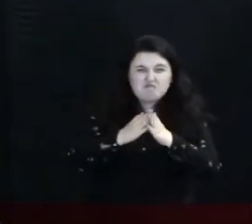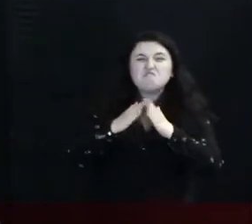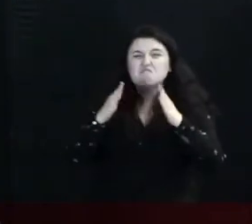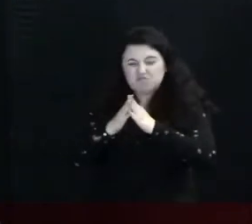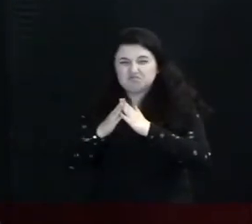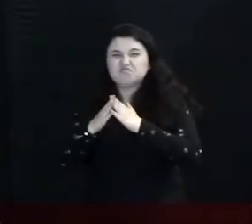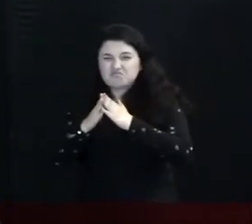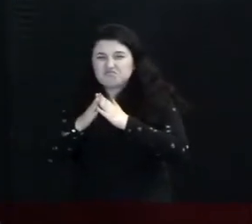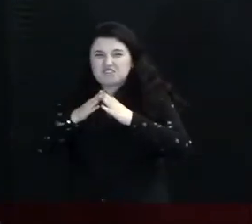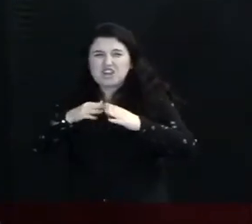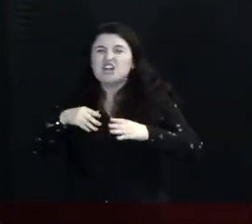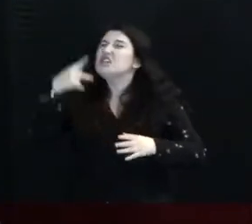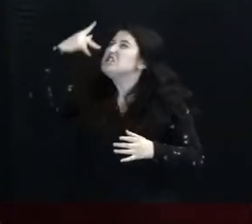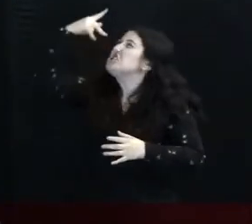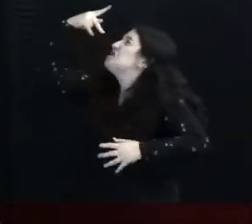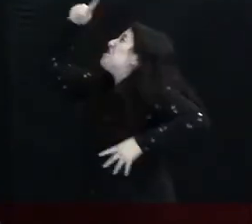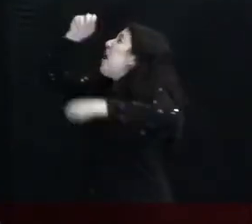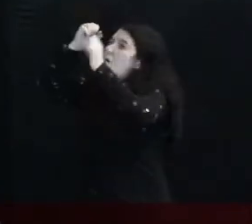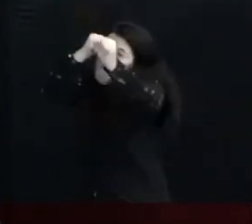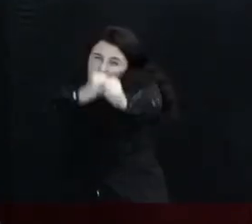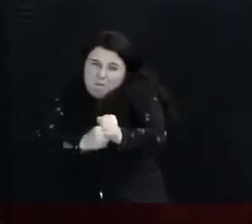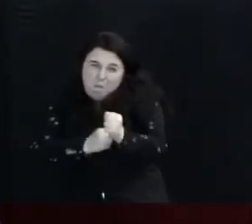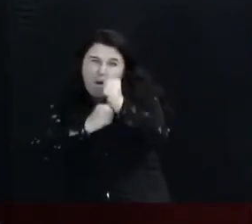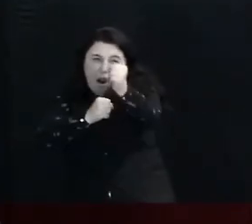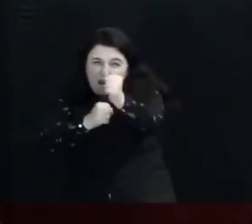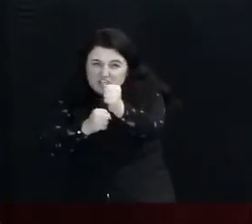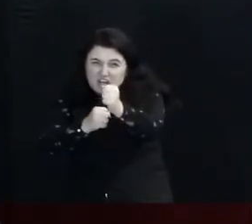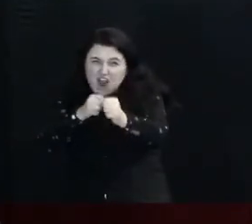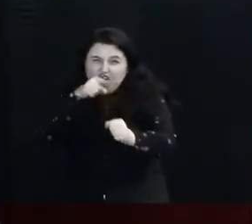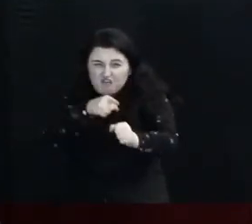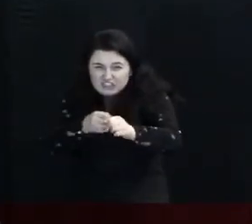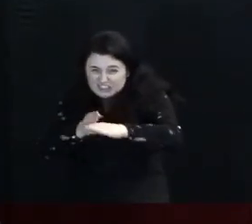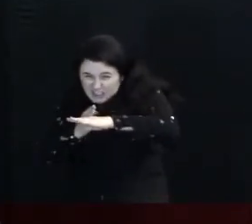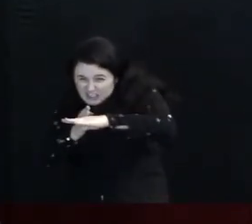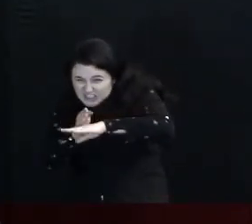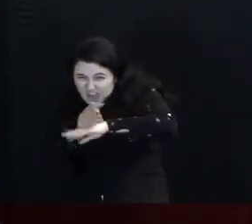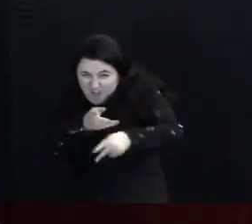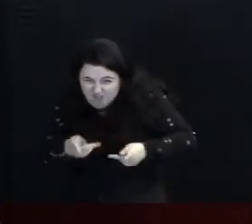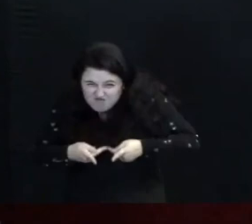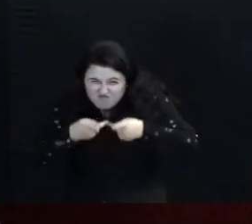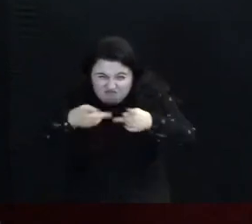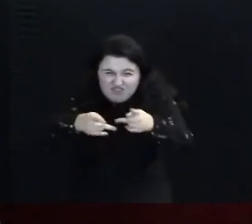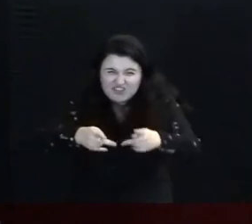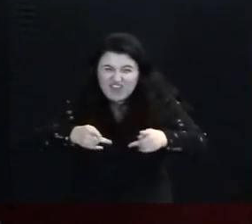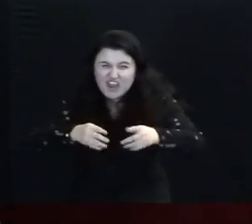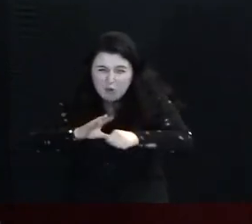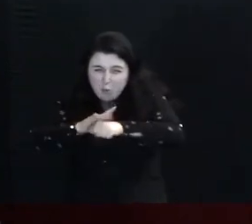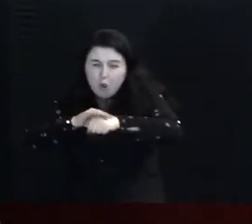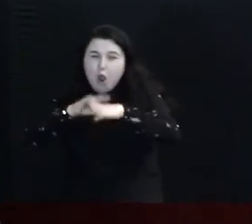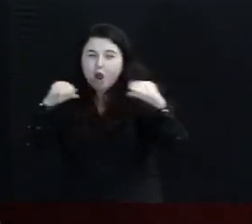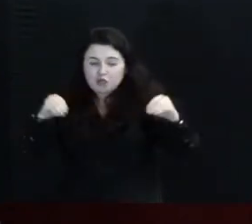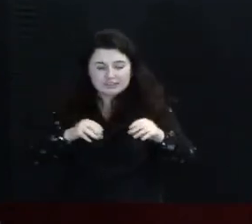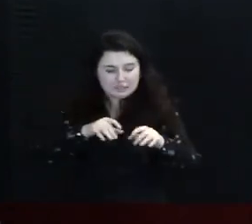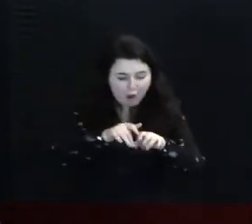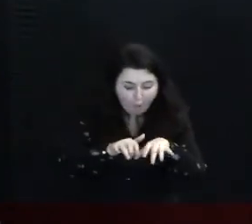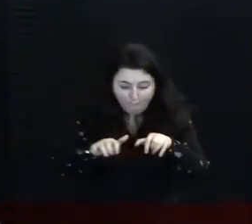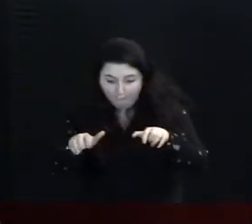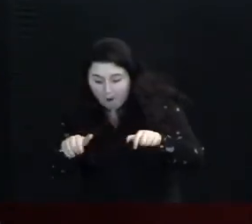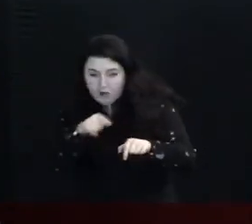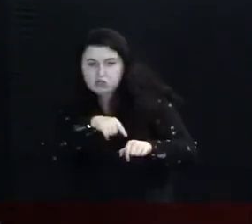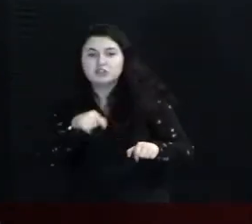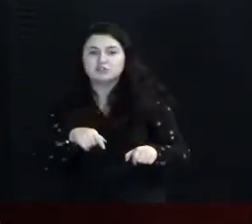Manifesta o teu poder Você que está sendo Visitado com cura Compartilha No nosso chat Aí